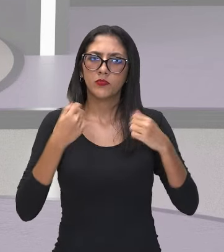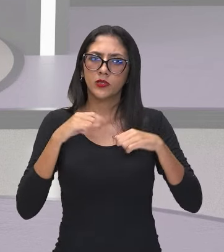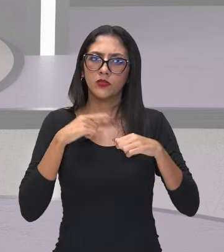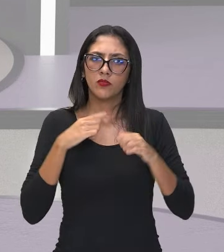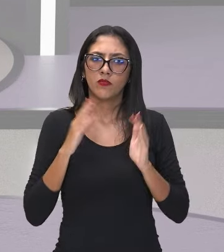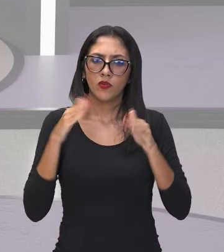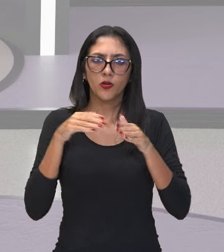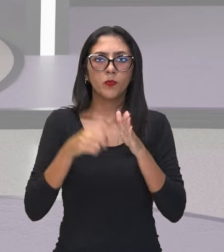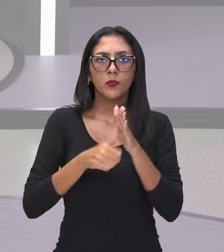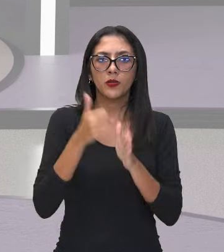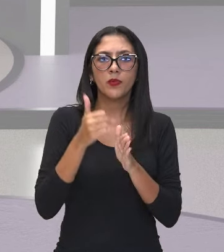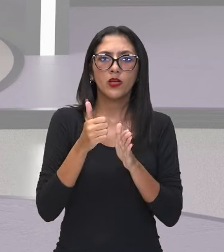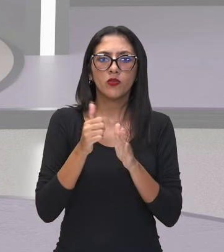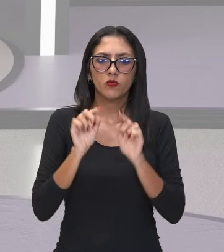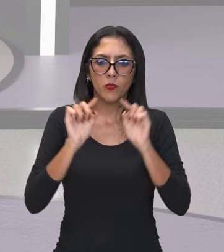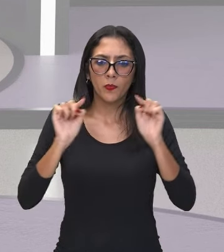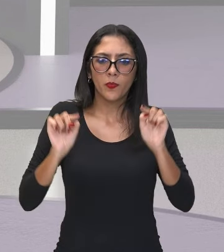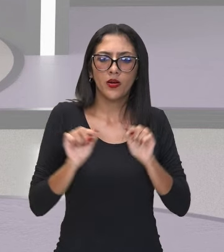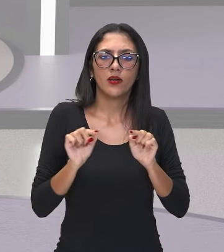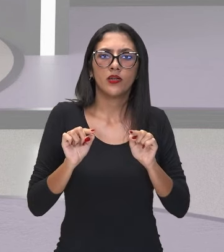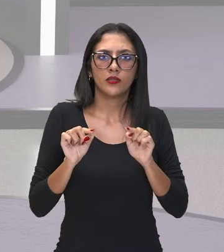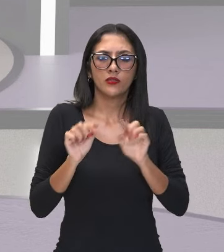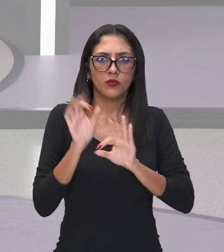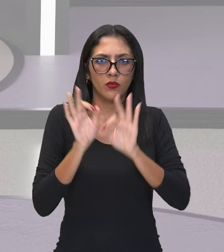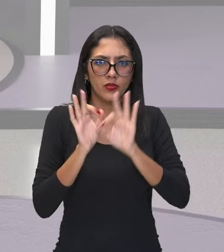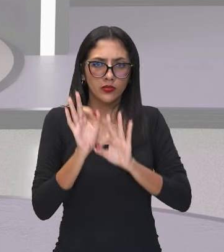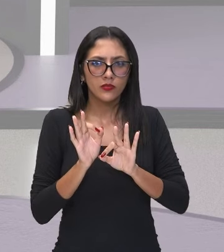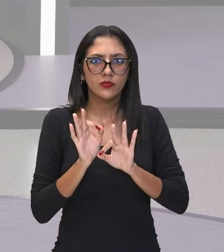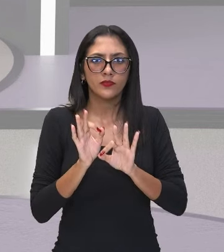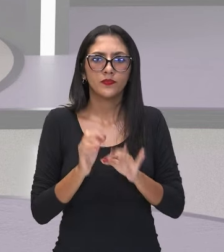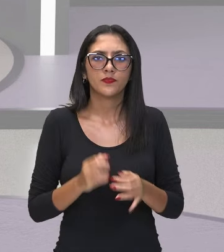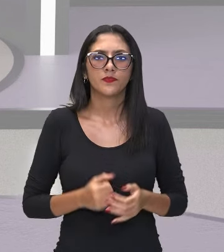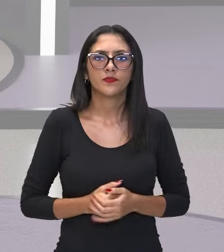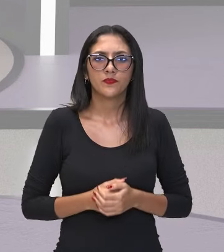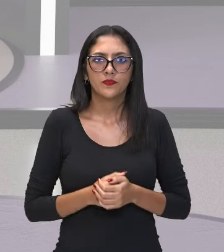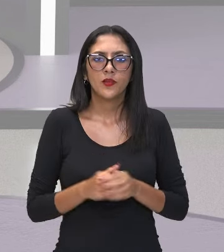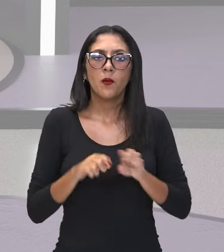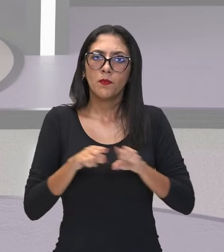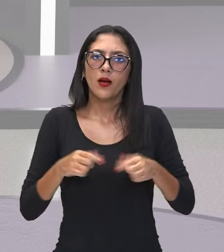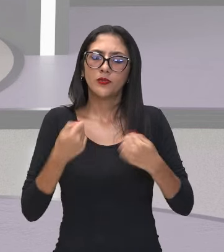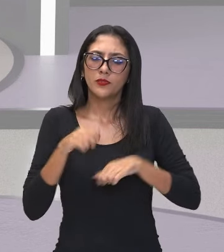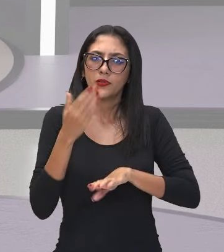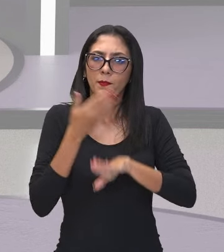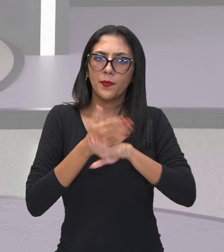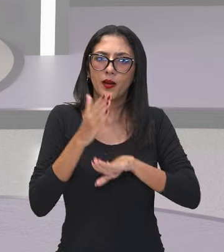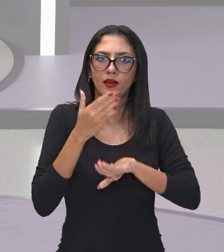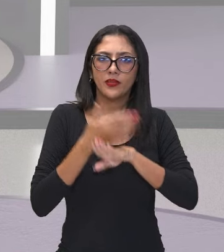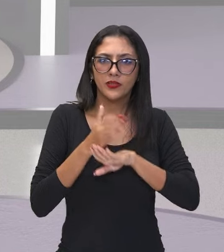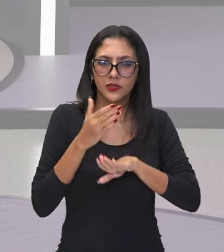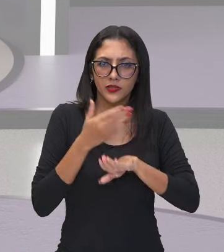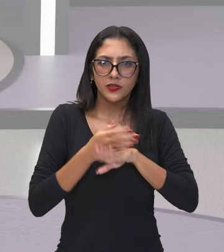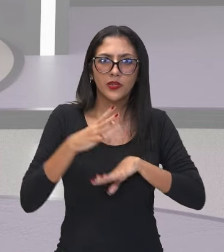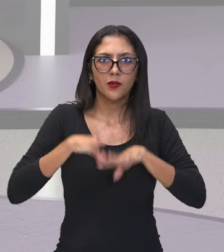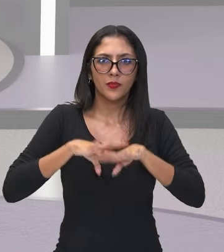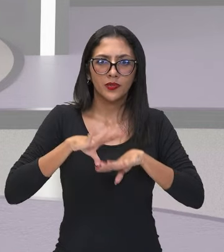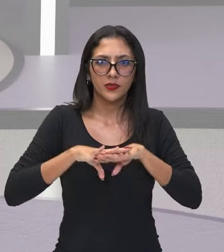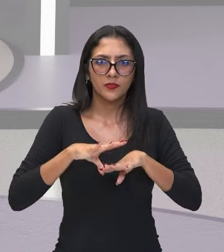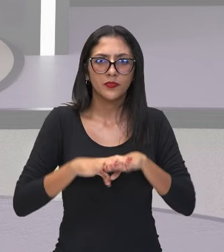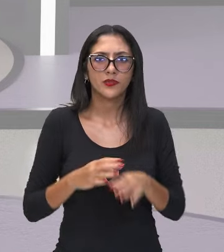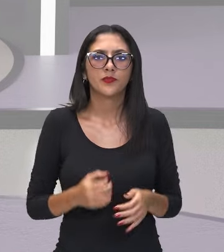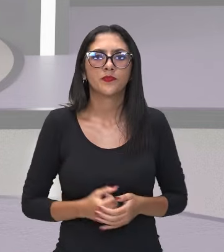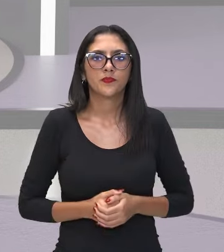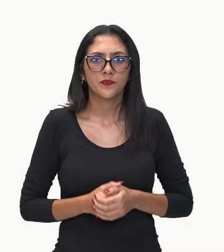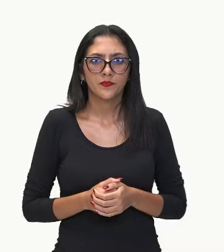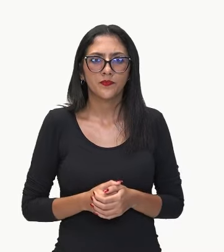para fora que você vai no caminho certo. Mas matemática é praticar. Então, nós vamos praticar juntos agora